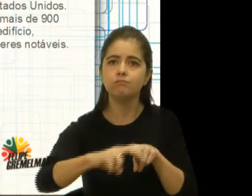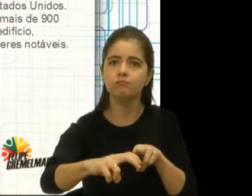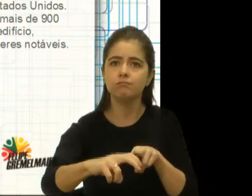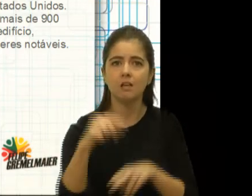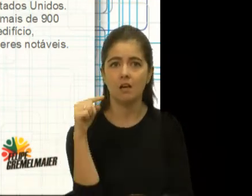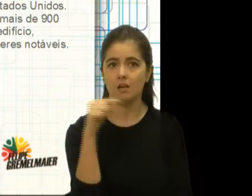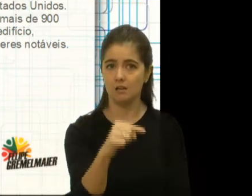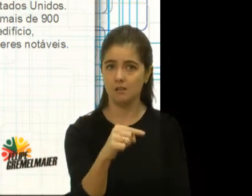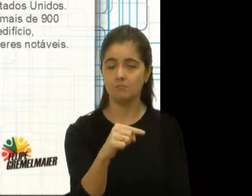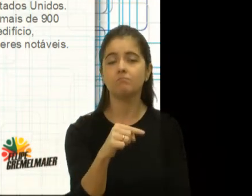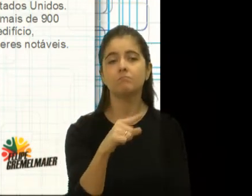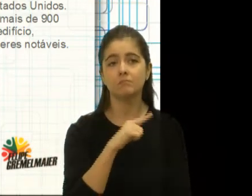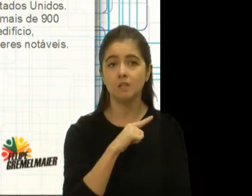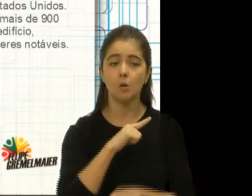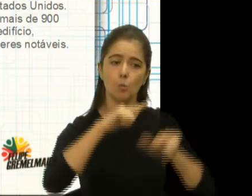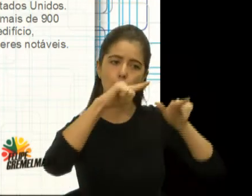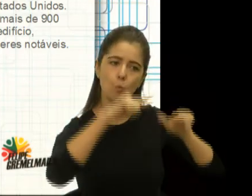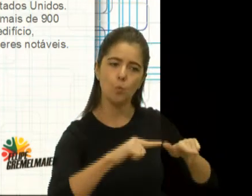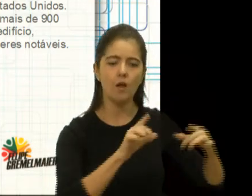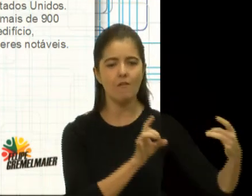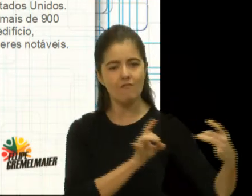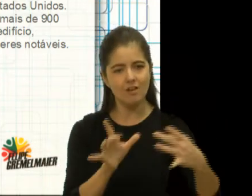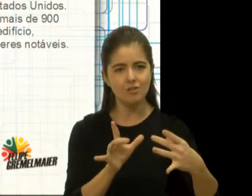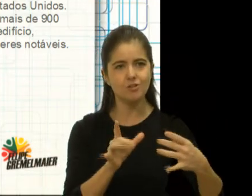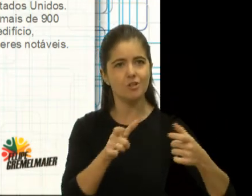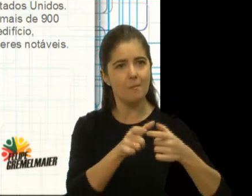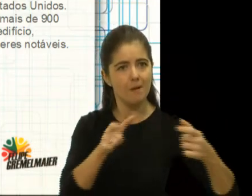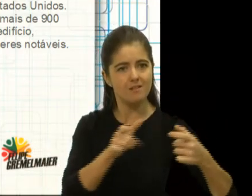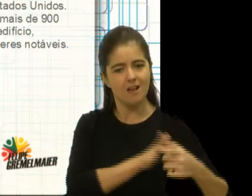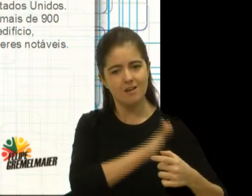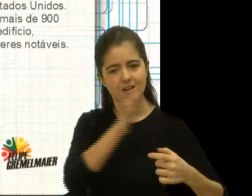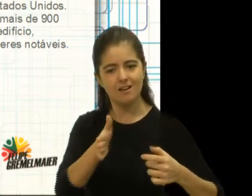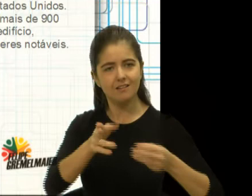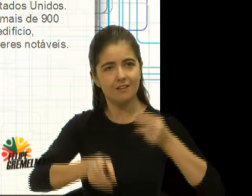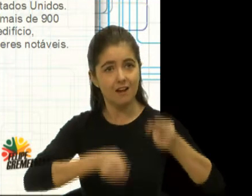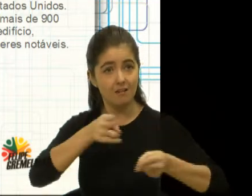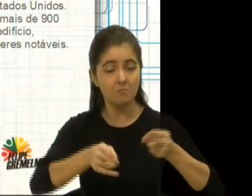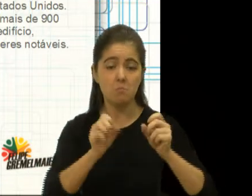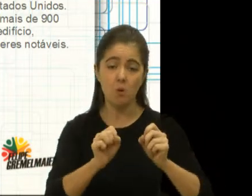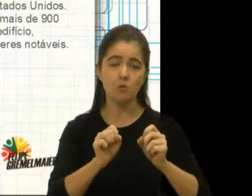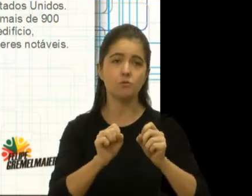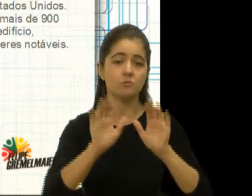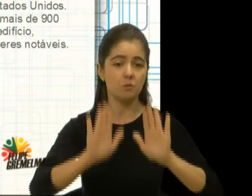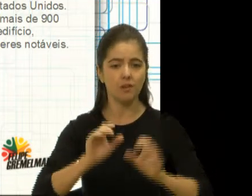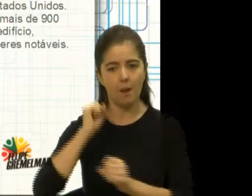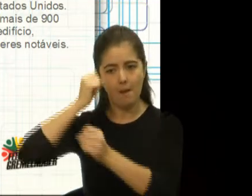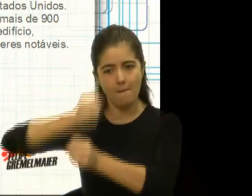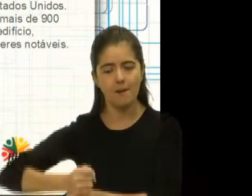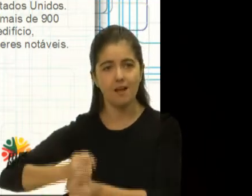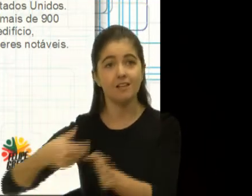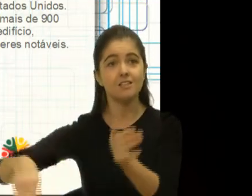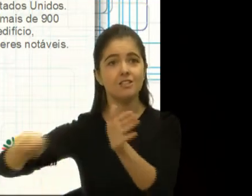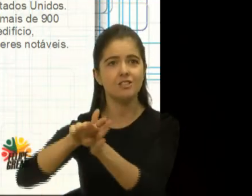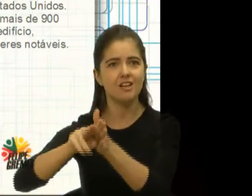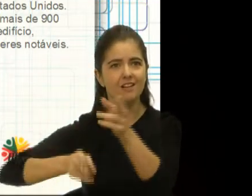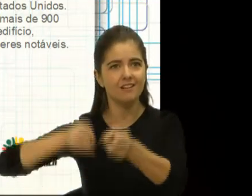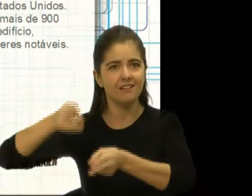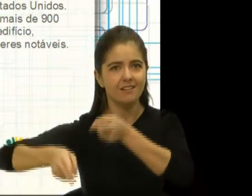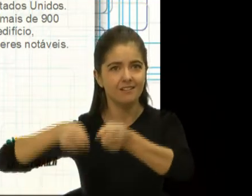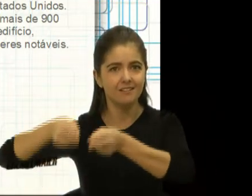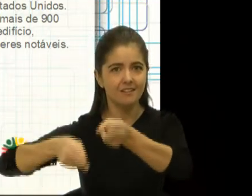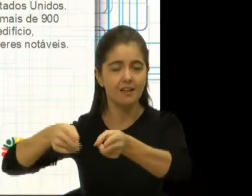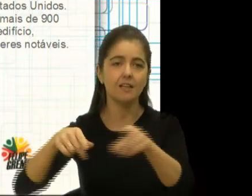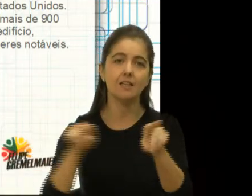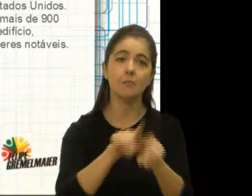Toígo, nós podemos colocar, com certeza, no mínimo, duas placas, uma do dia da chegada do trem e uma do dia que partiu o